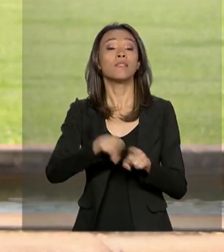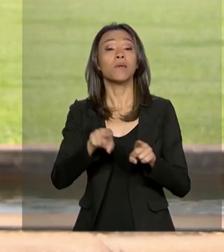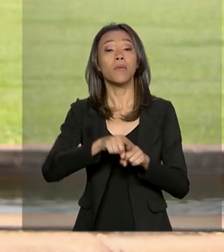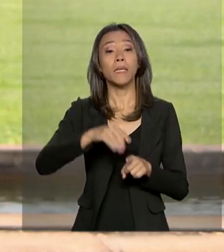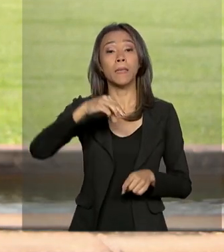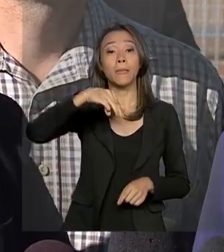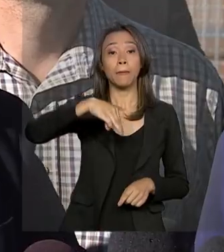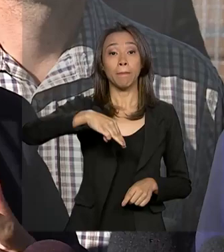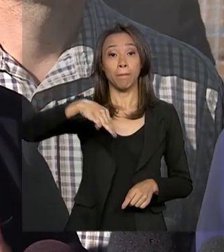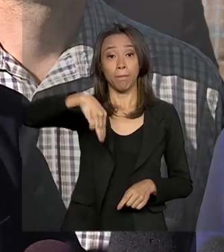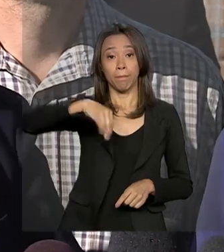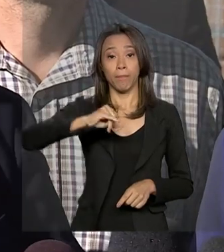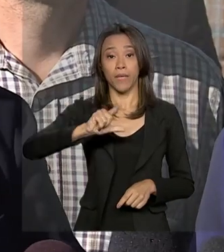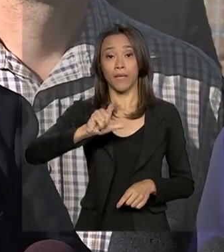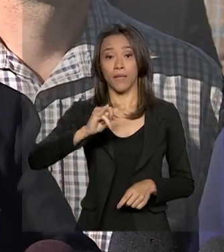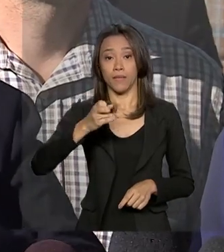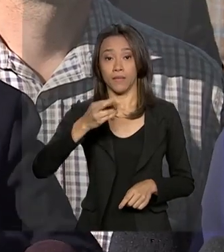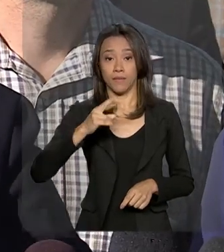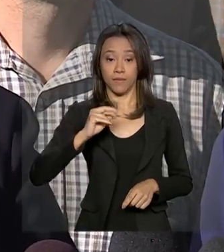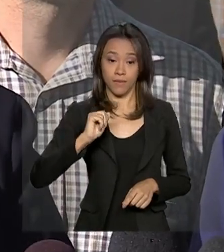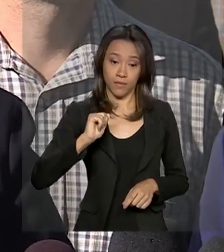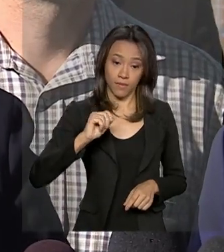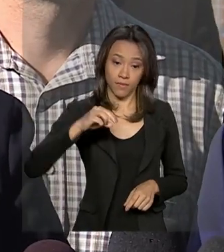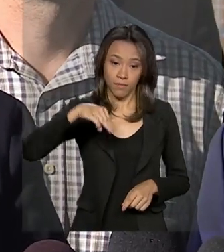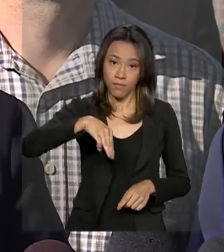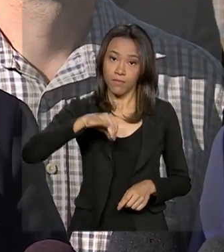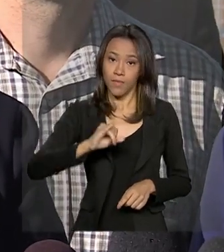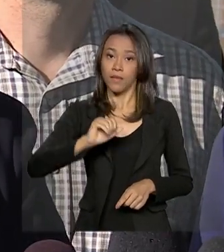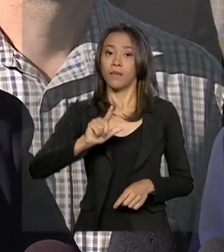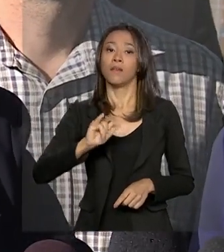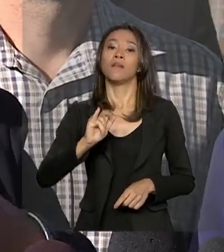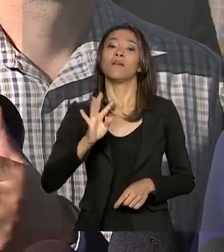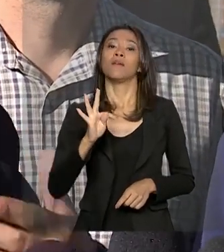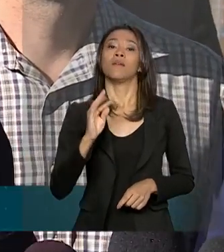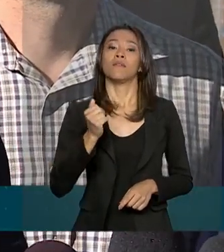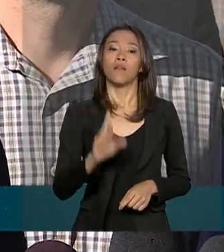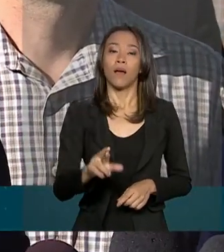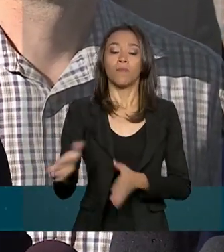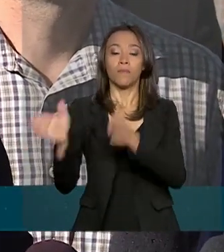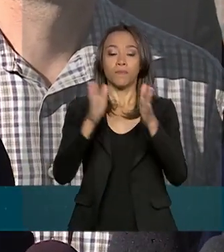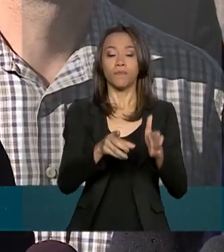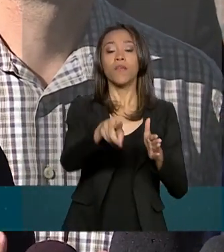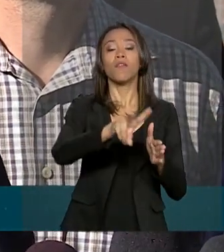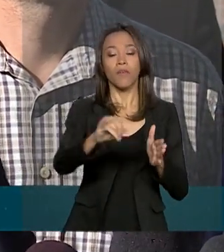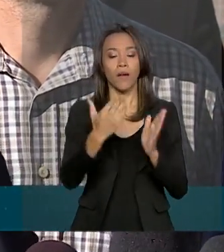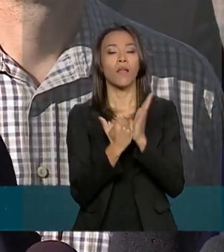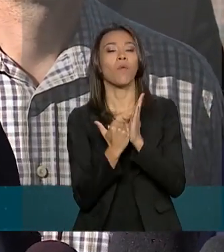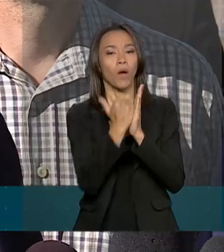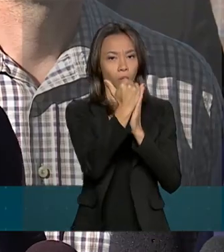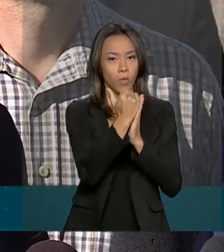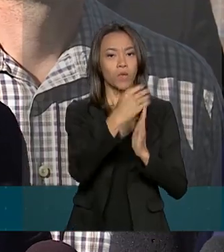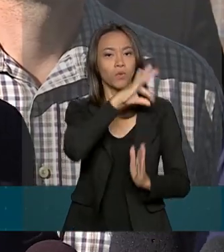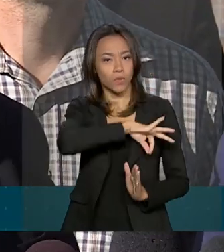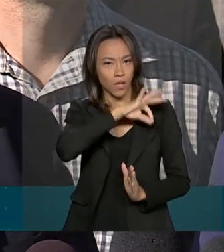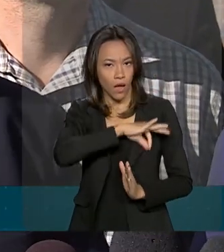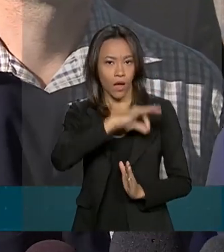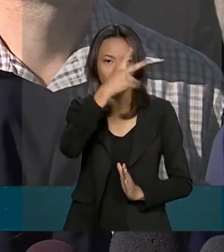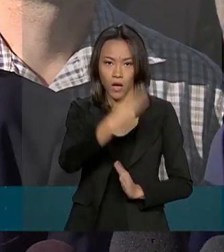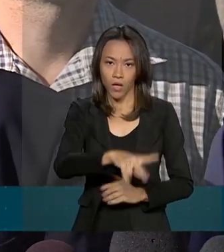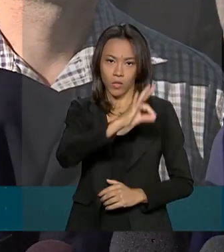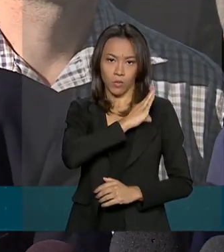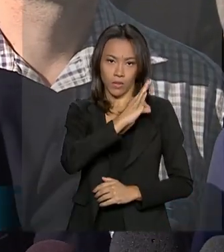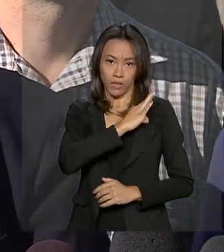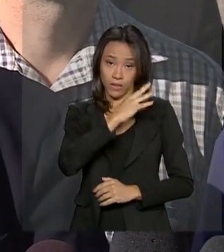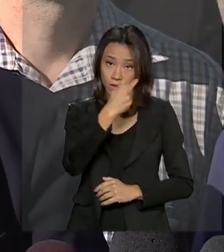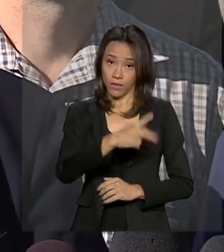capital do país. Nós vamos ter condições tanto de gerir o Fundo Constitucional, dar o reajuste que as polícias aqui do Distrito Federal, as